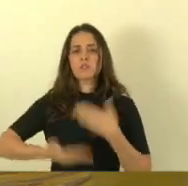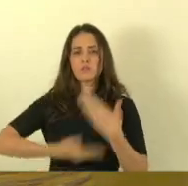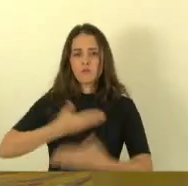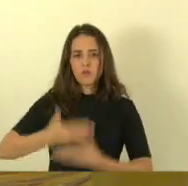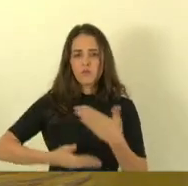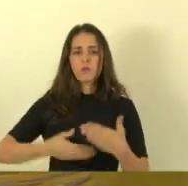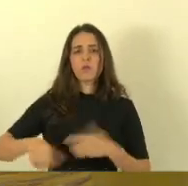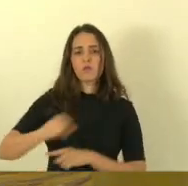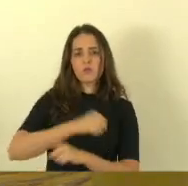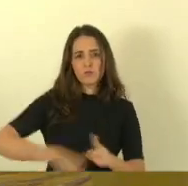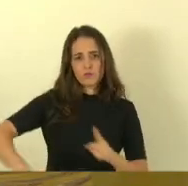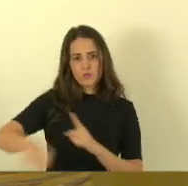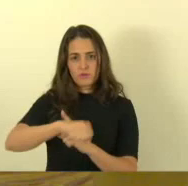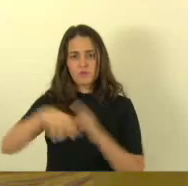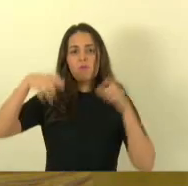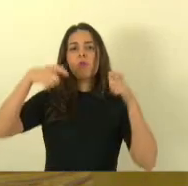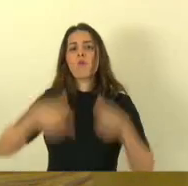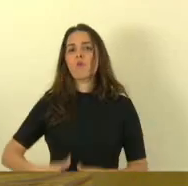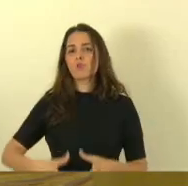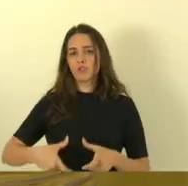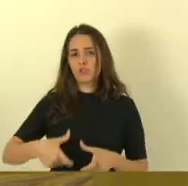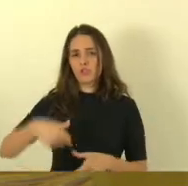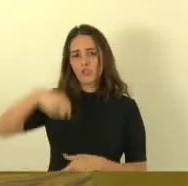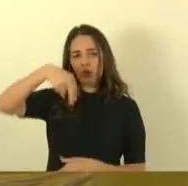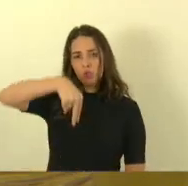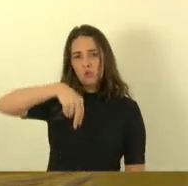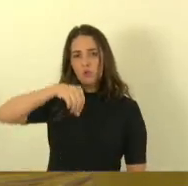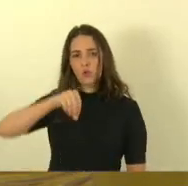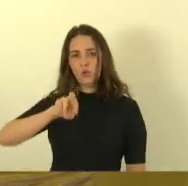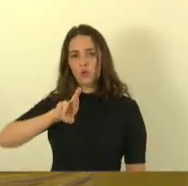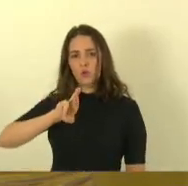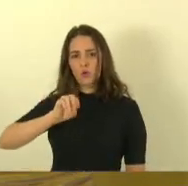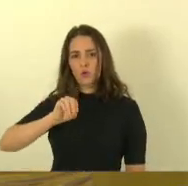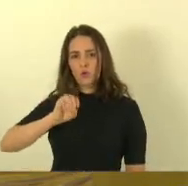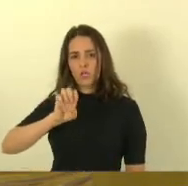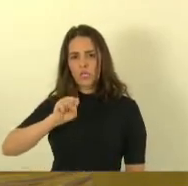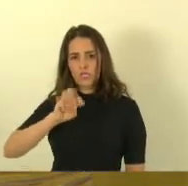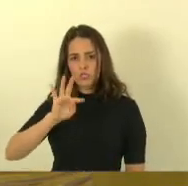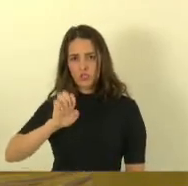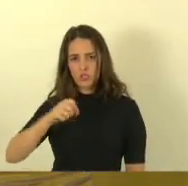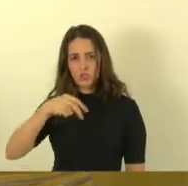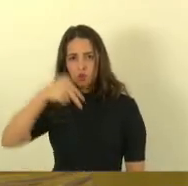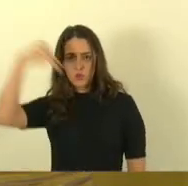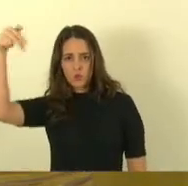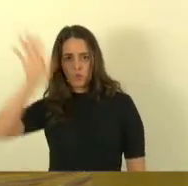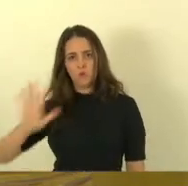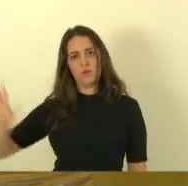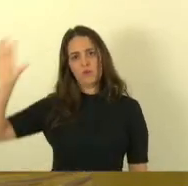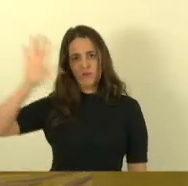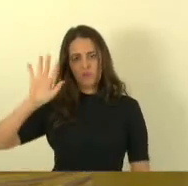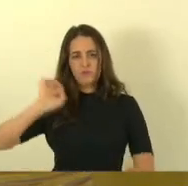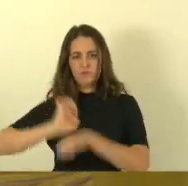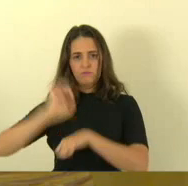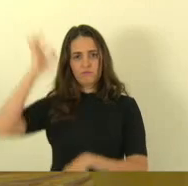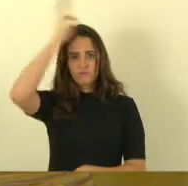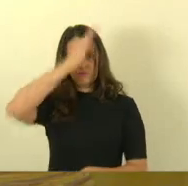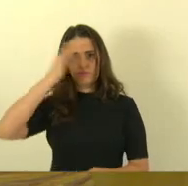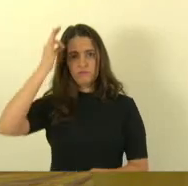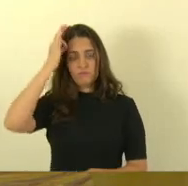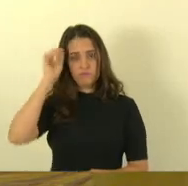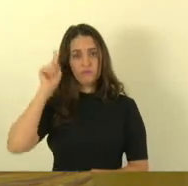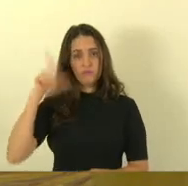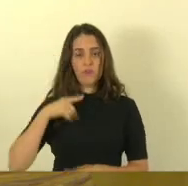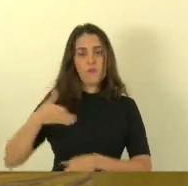Estado. Fizemos uma grande reunião em Barra de São Francisco, deputado Danilo. E lá, Cezã